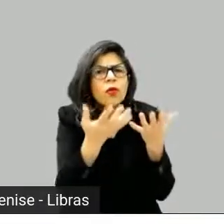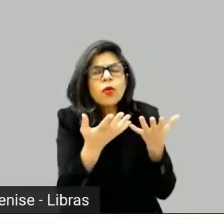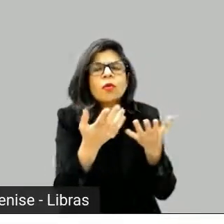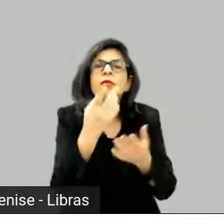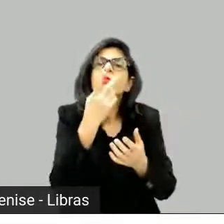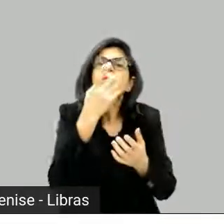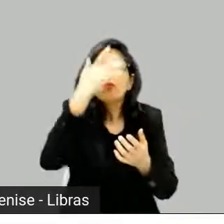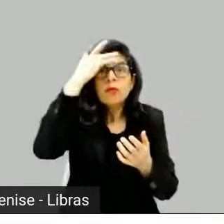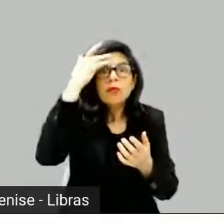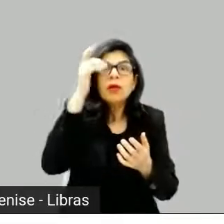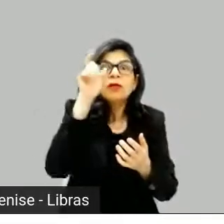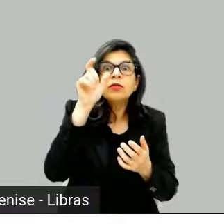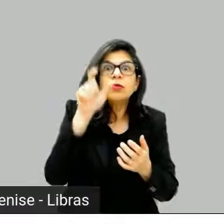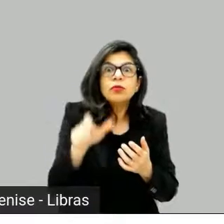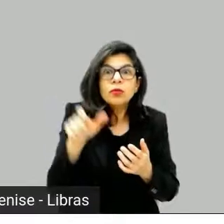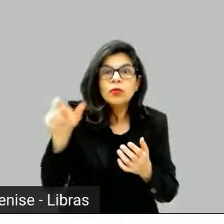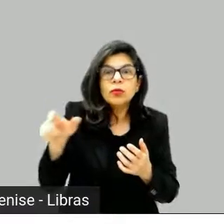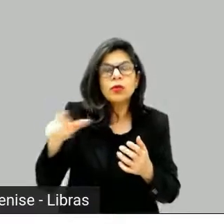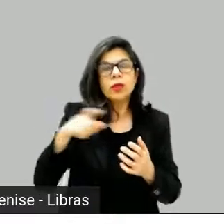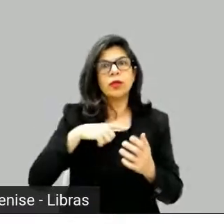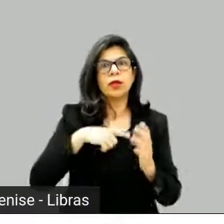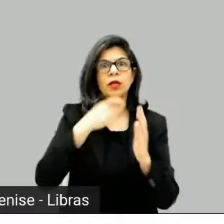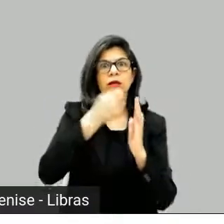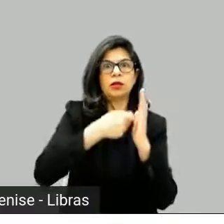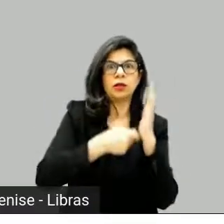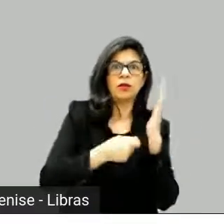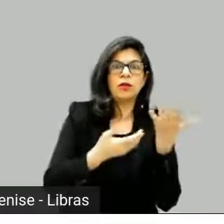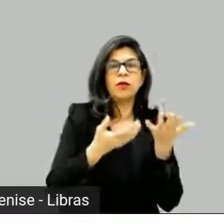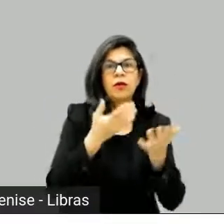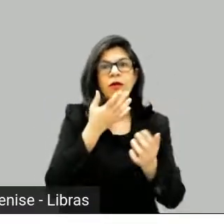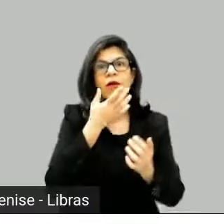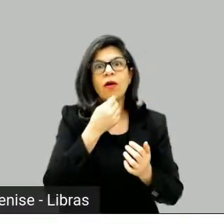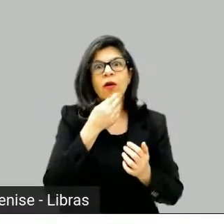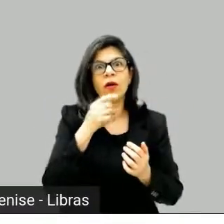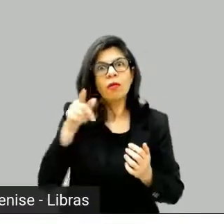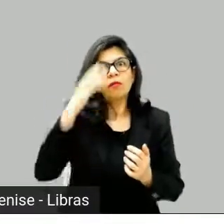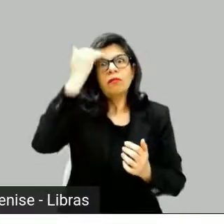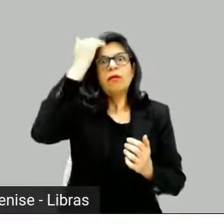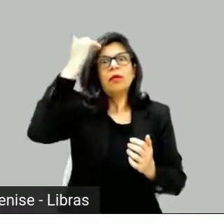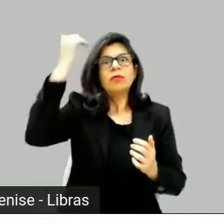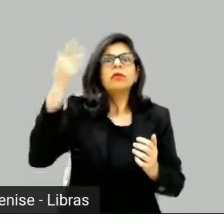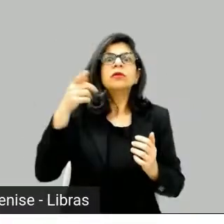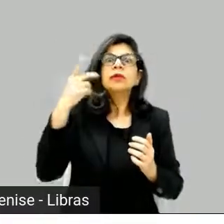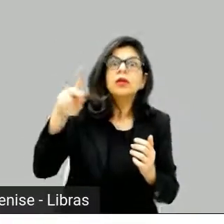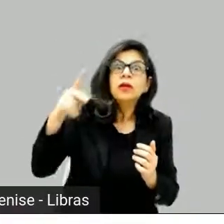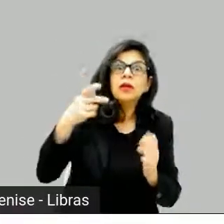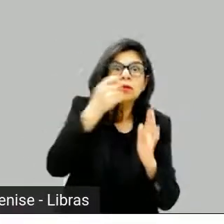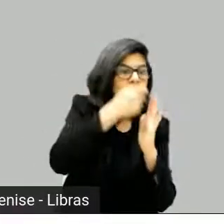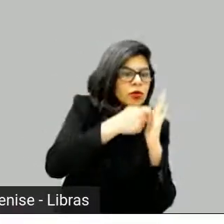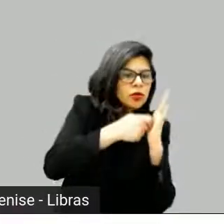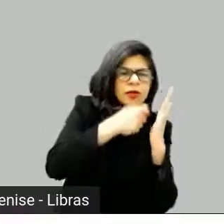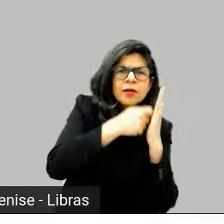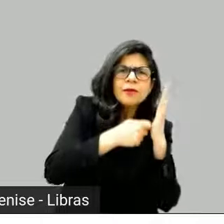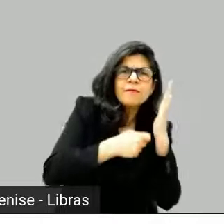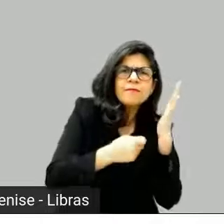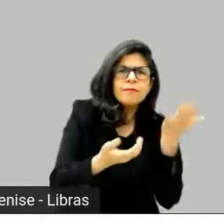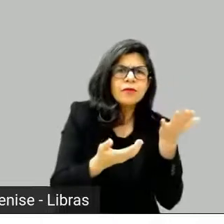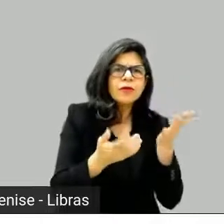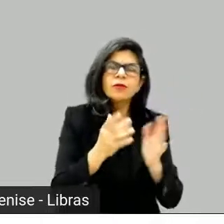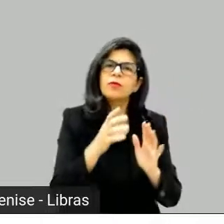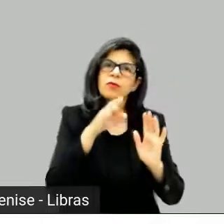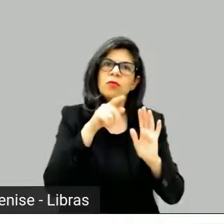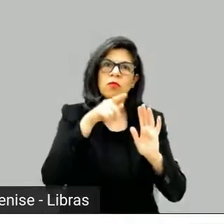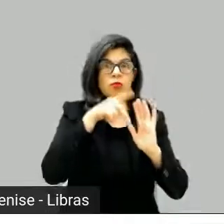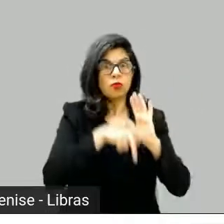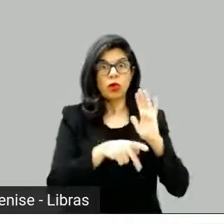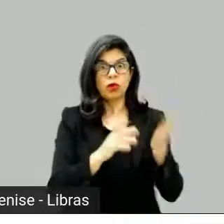Weiner fez o Mad Men. Aí você acha que ele escreveu aquele projeto ali, deu na mão de alguém e vendeu.